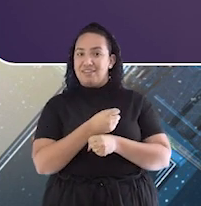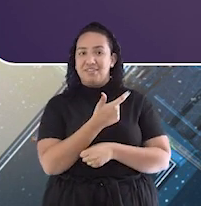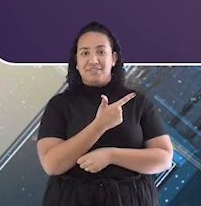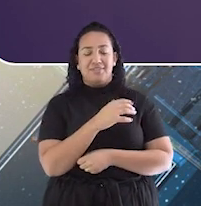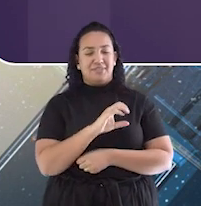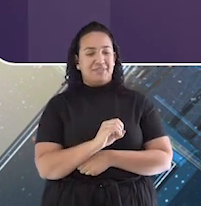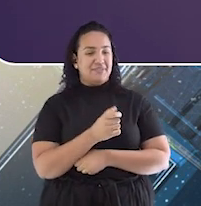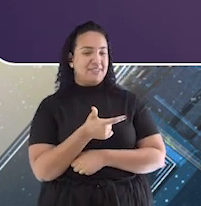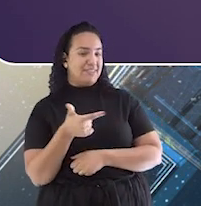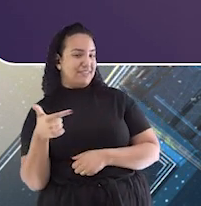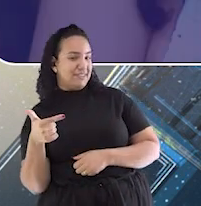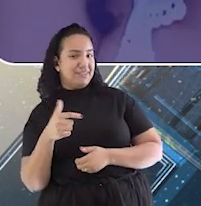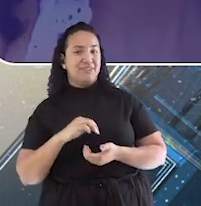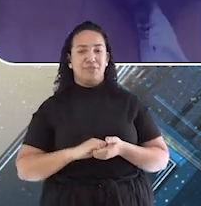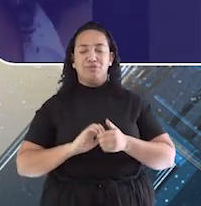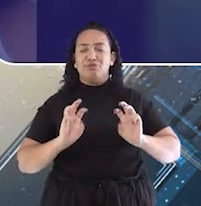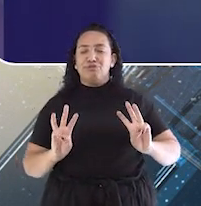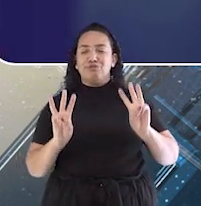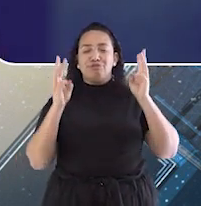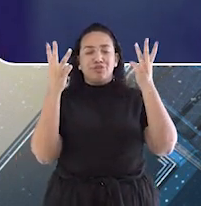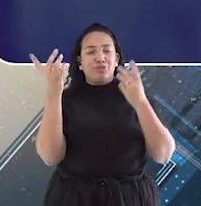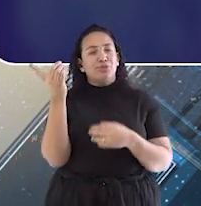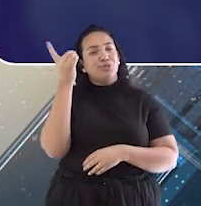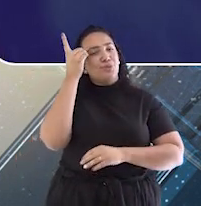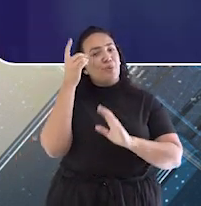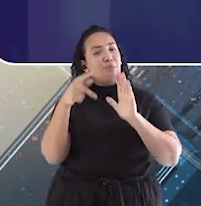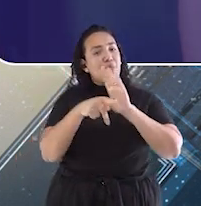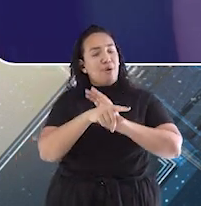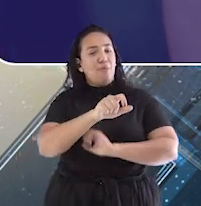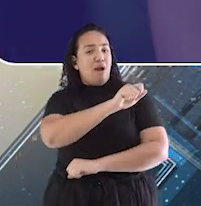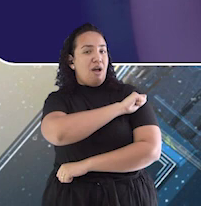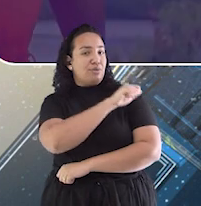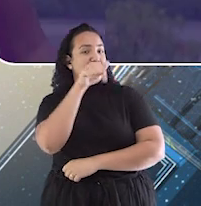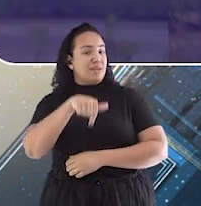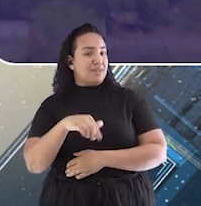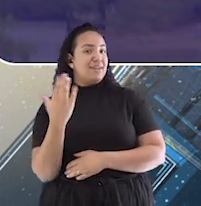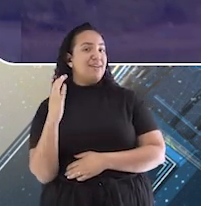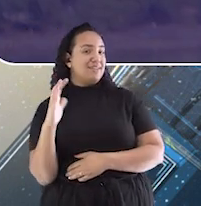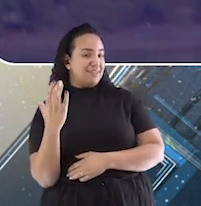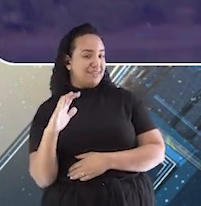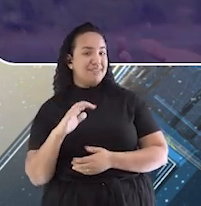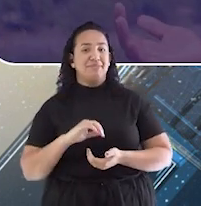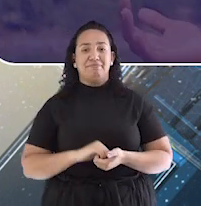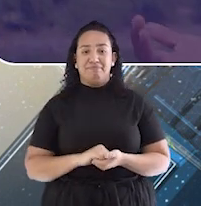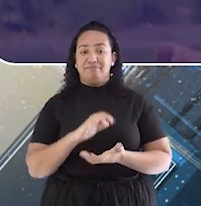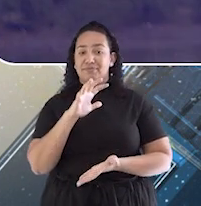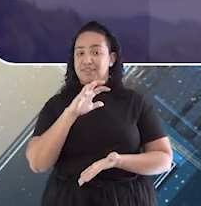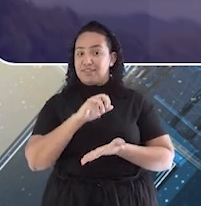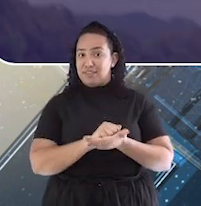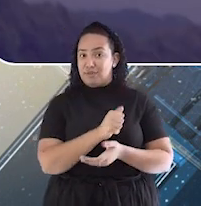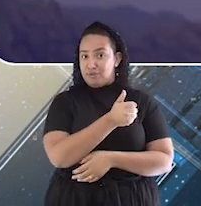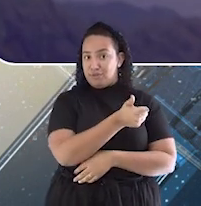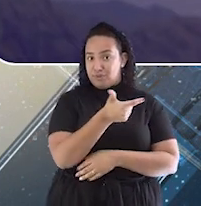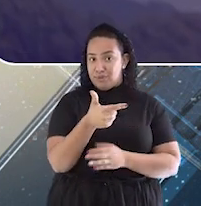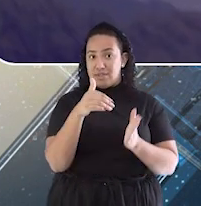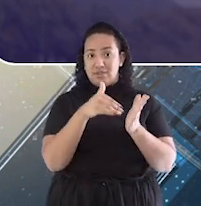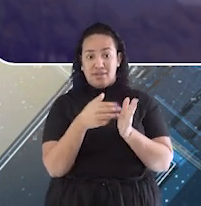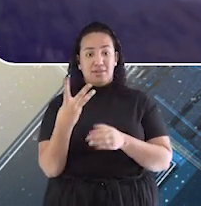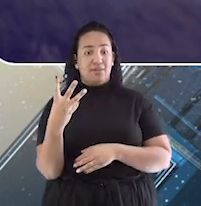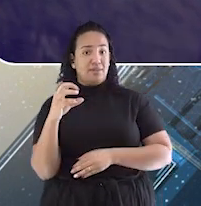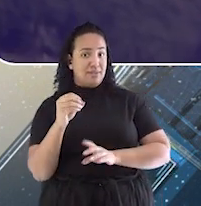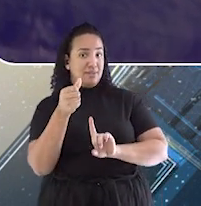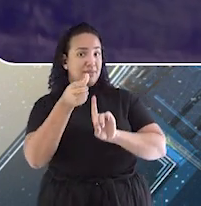Um show de talentos dos alunos da Rede Municipal Inscrições de 12 a 30 de setembro